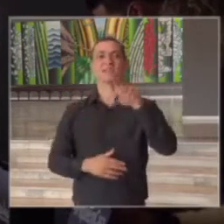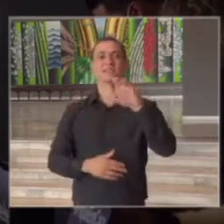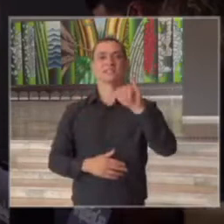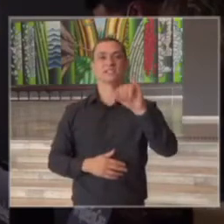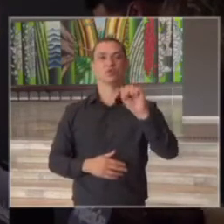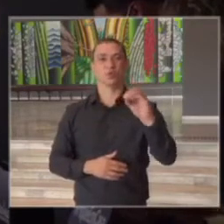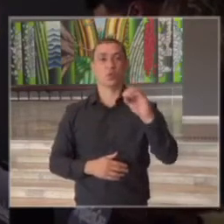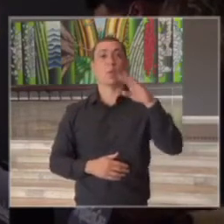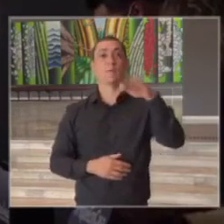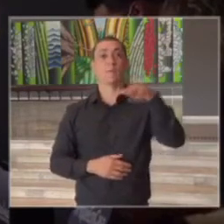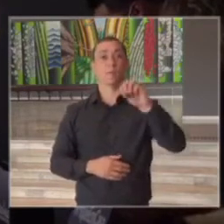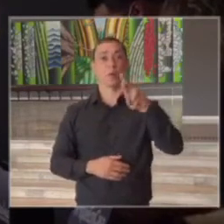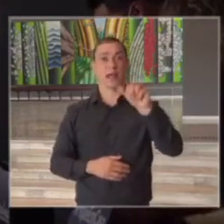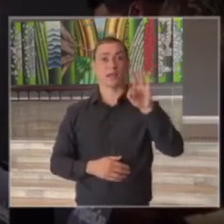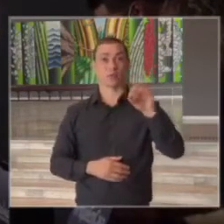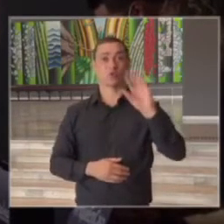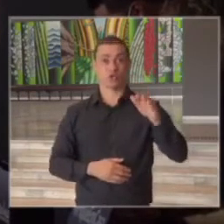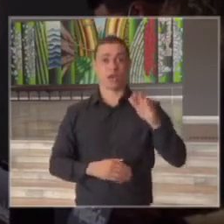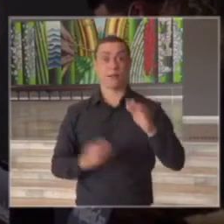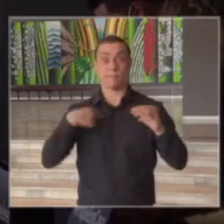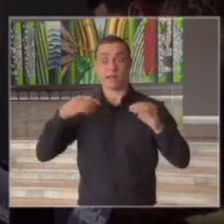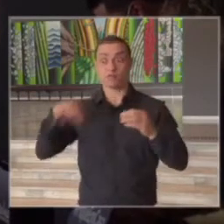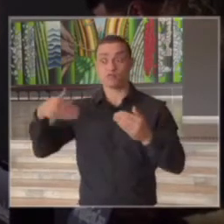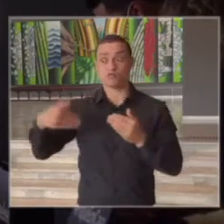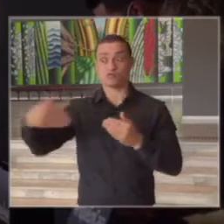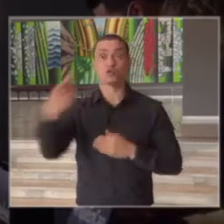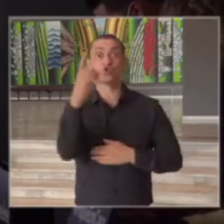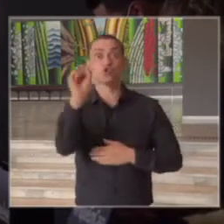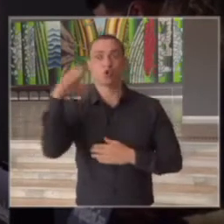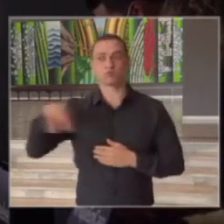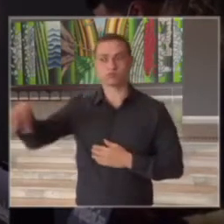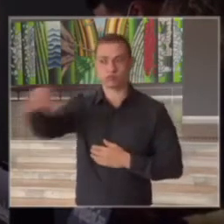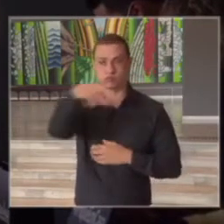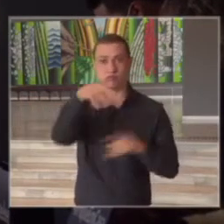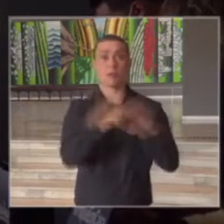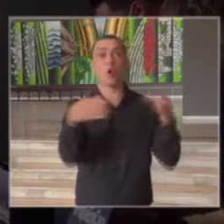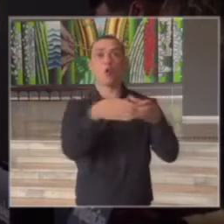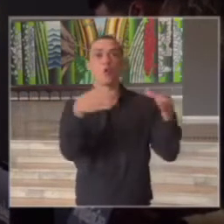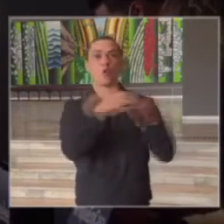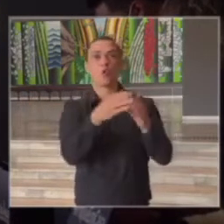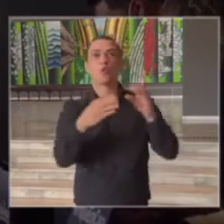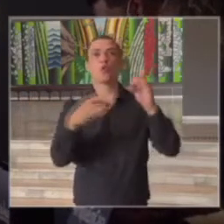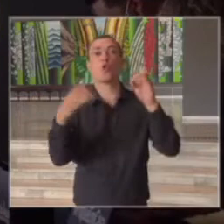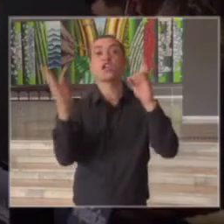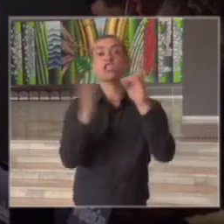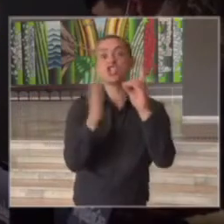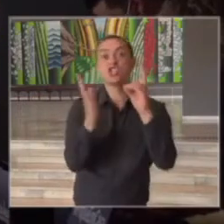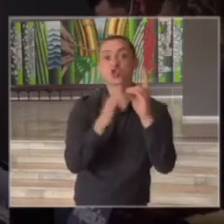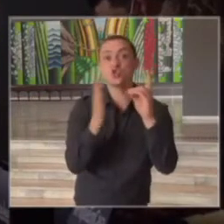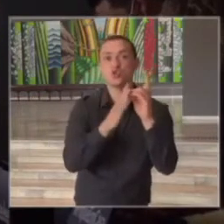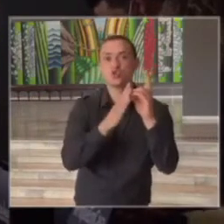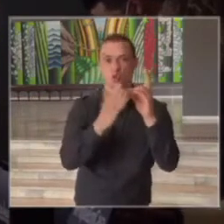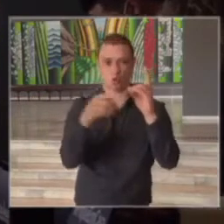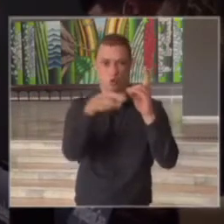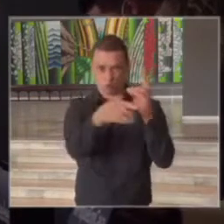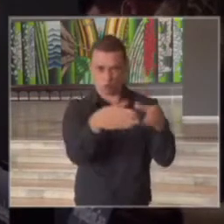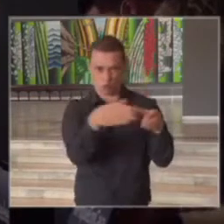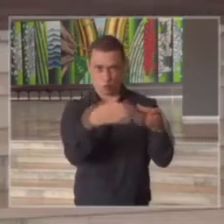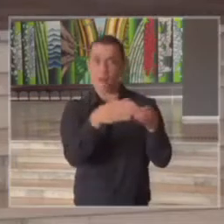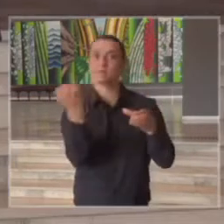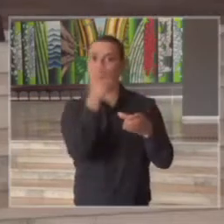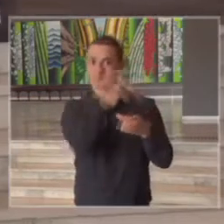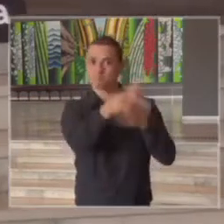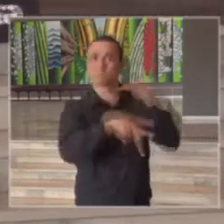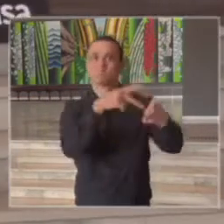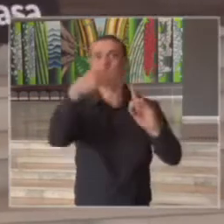e vamos mais em 18 casas as aldeias indígenas que é importantíssimo uma população